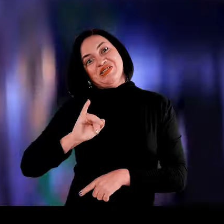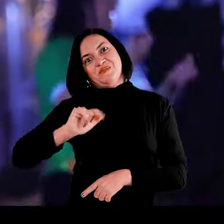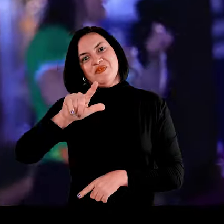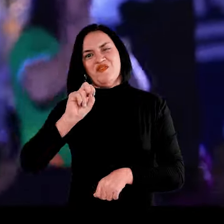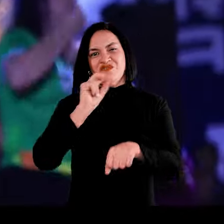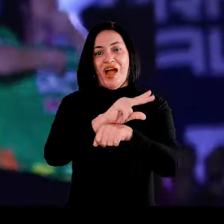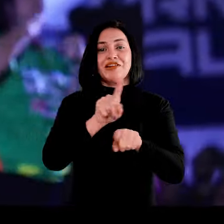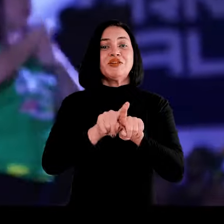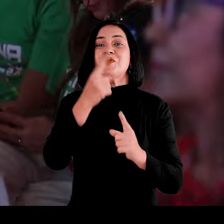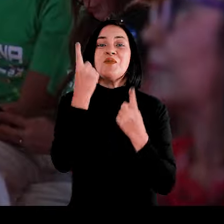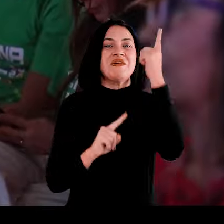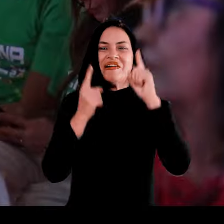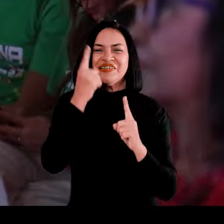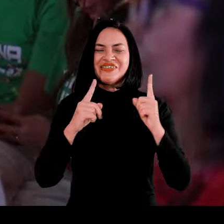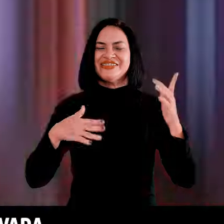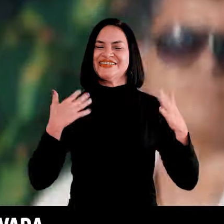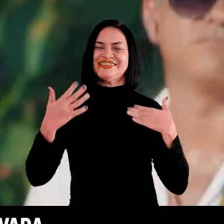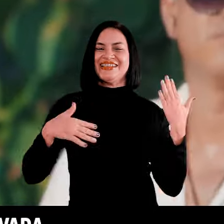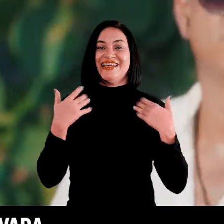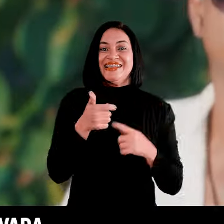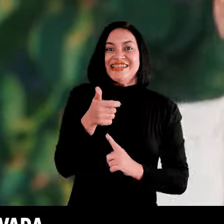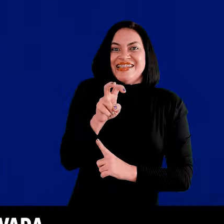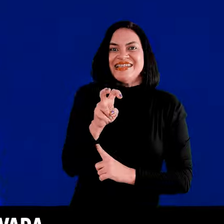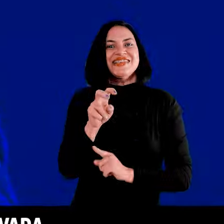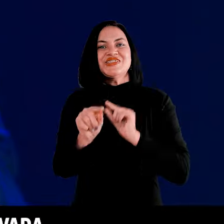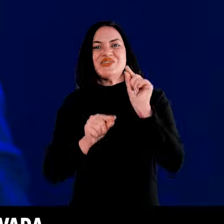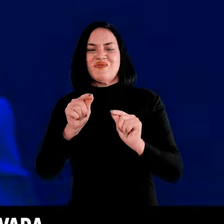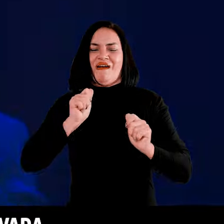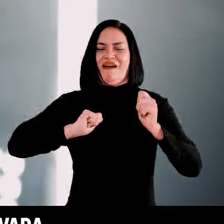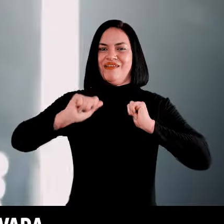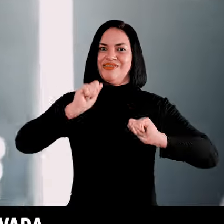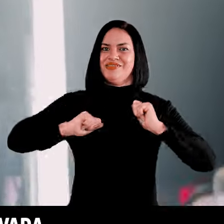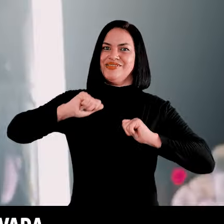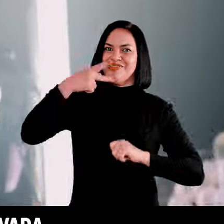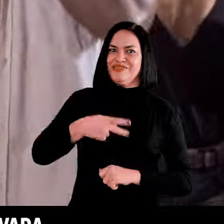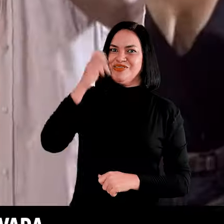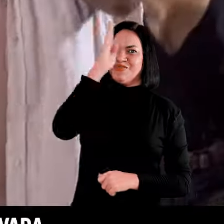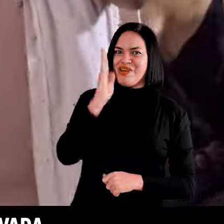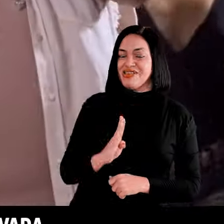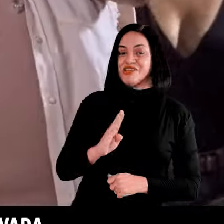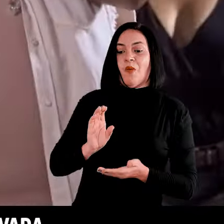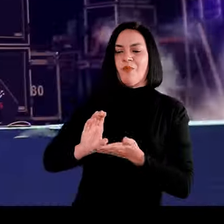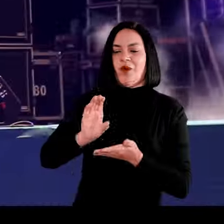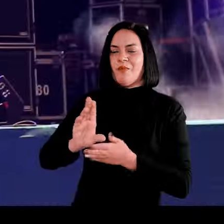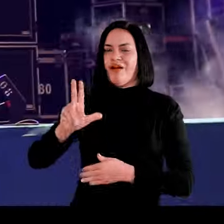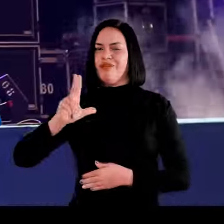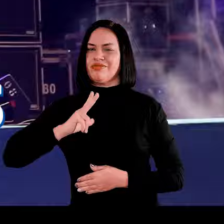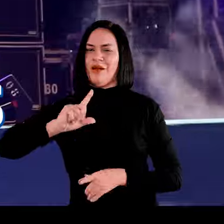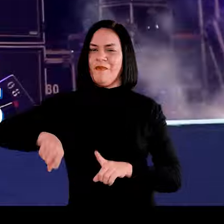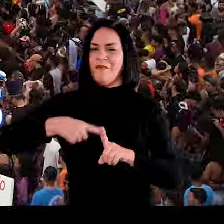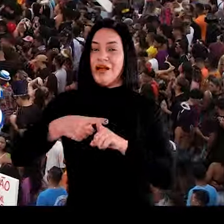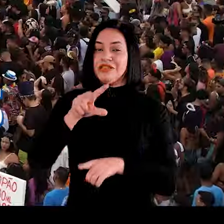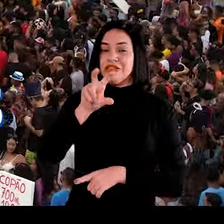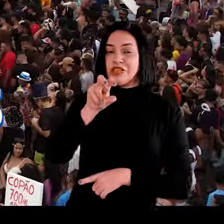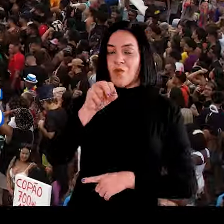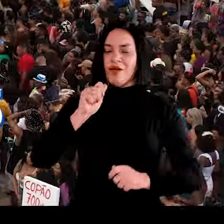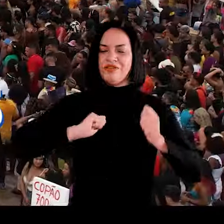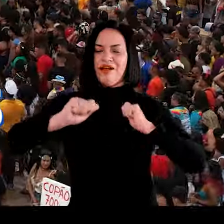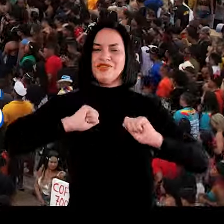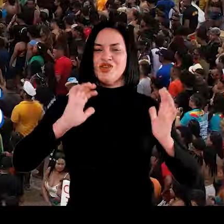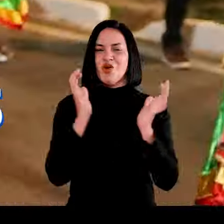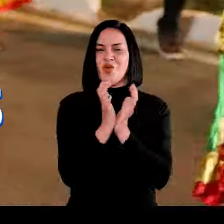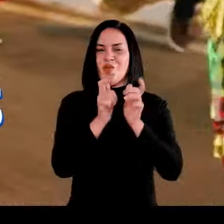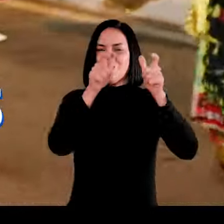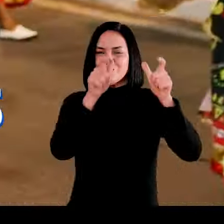vagas. Lançado o Carnaval da Alegria, 15 atrações nacionais com o patrocínio da iniciativa privada e mais de 50 artistas e